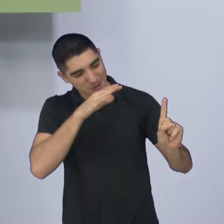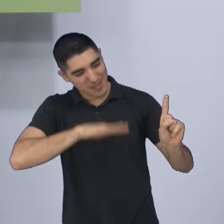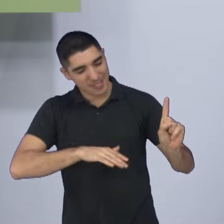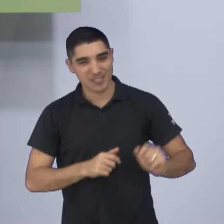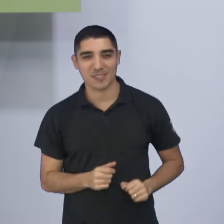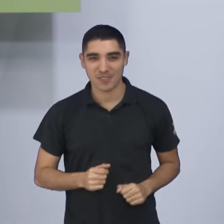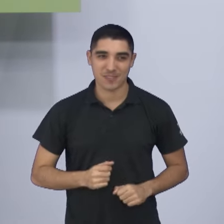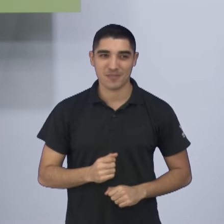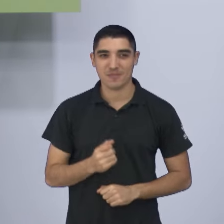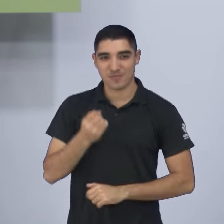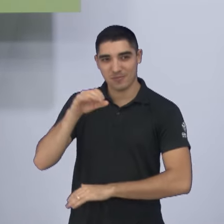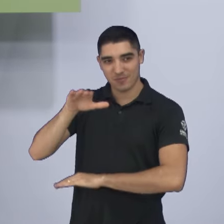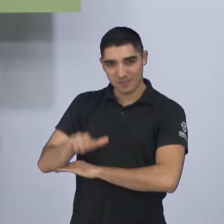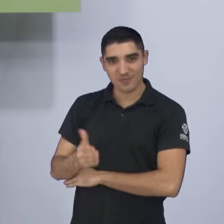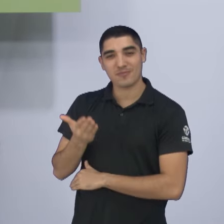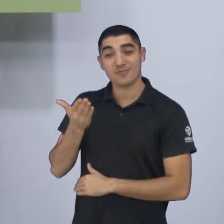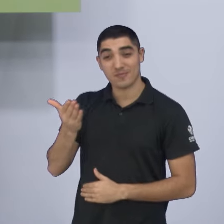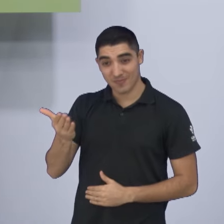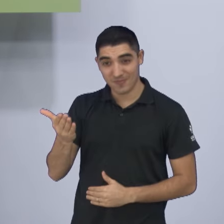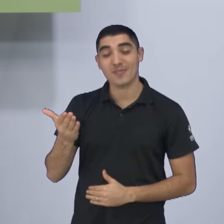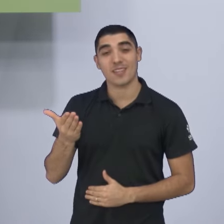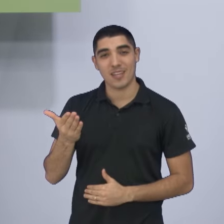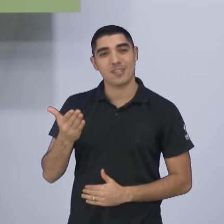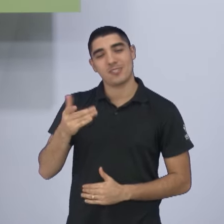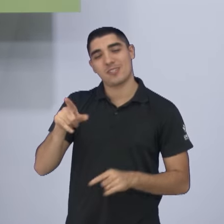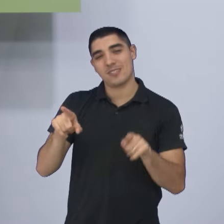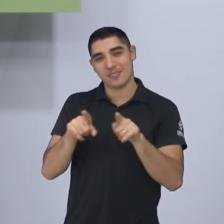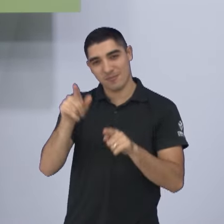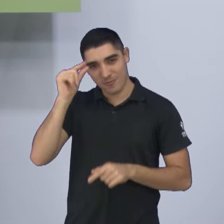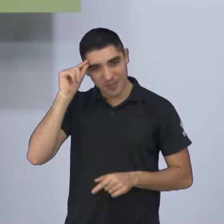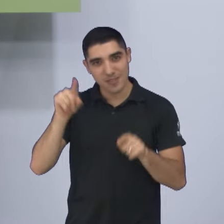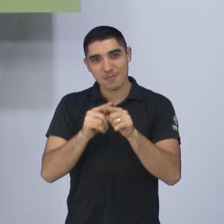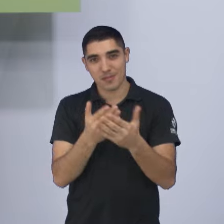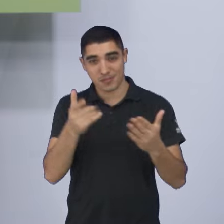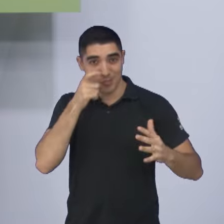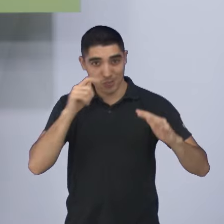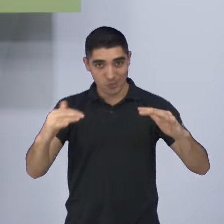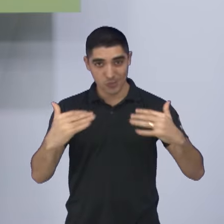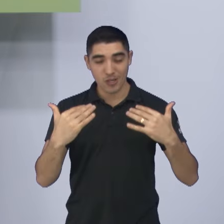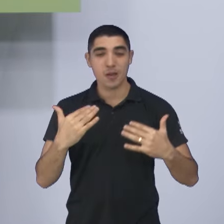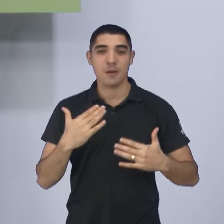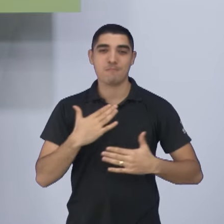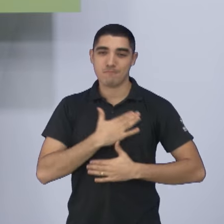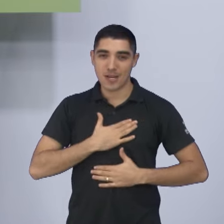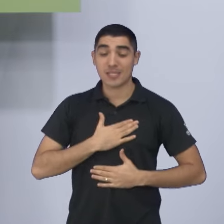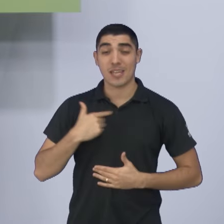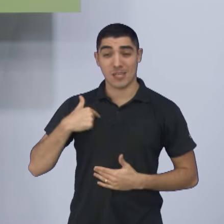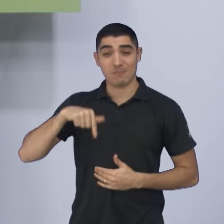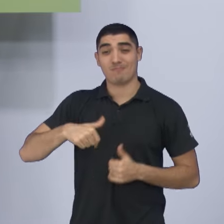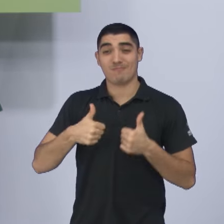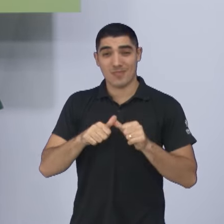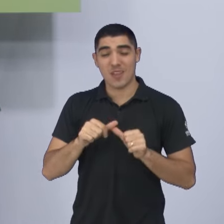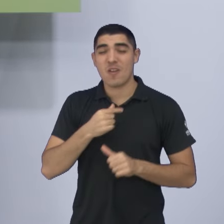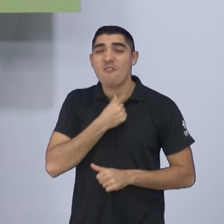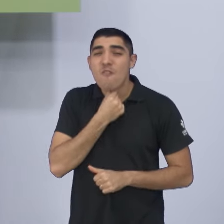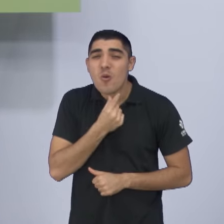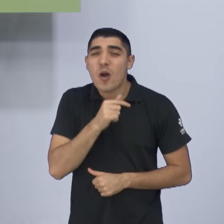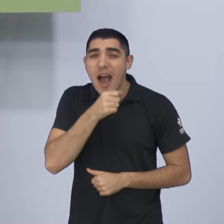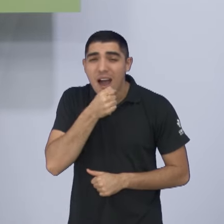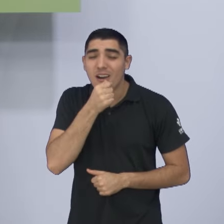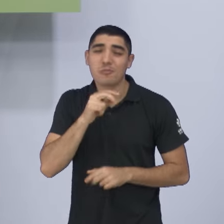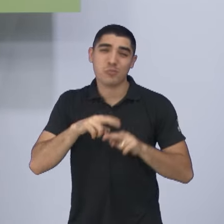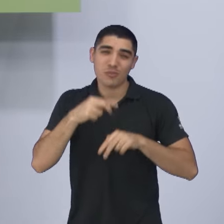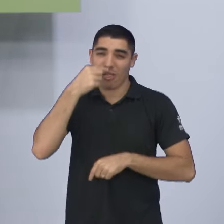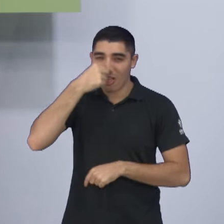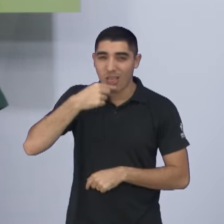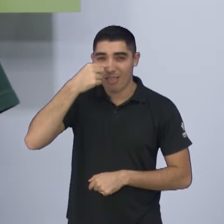Boa tarde Vieira, boa tarde a você aí de casa. Como sempre é um prazer inenarrável estar em mais um Hora do Esporte com um fiozinho de voz, mas vamos seguir